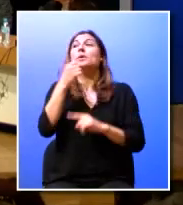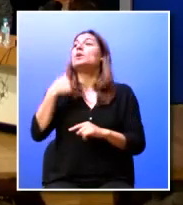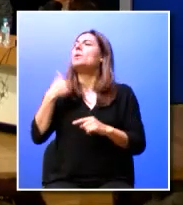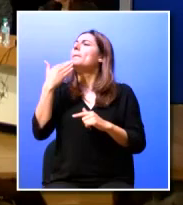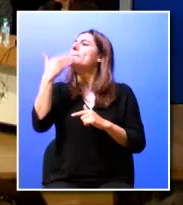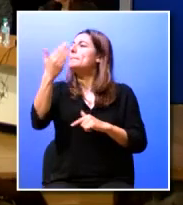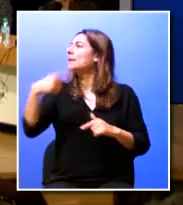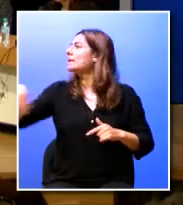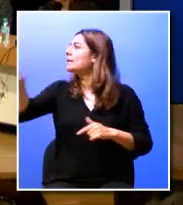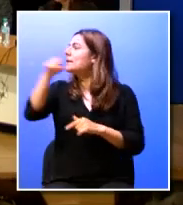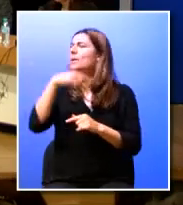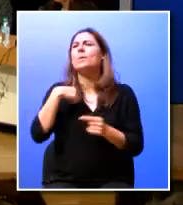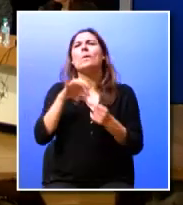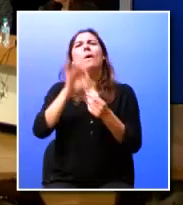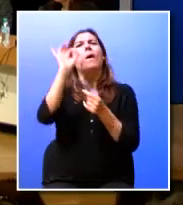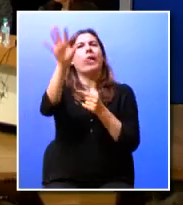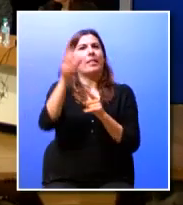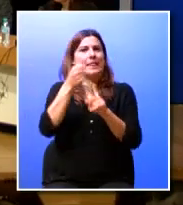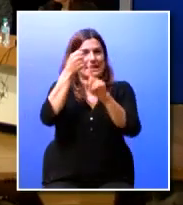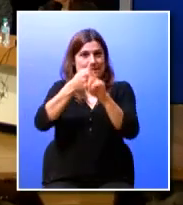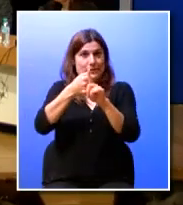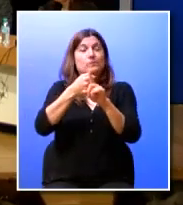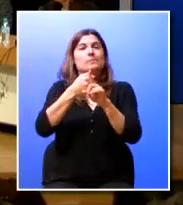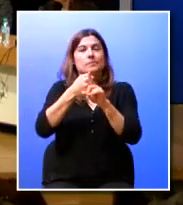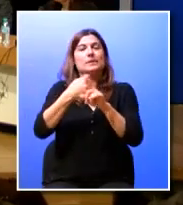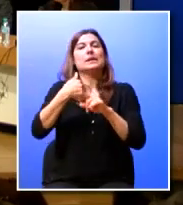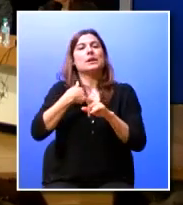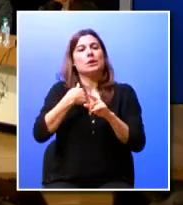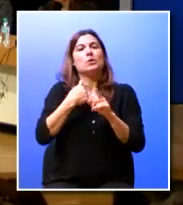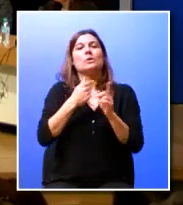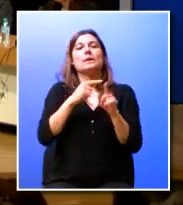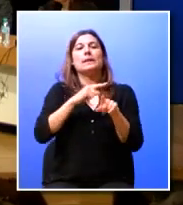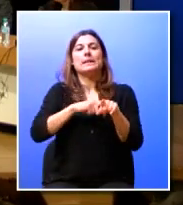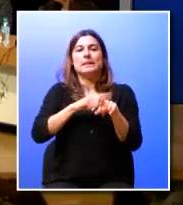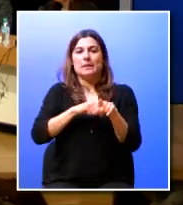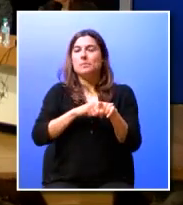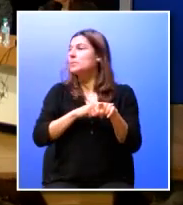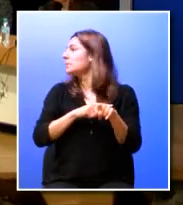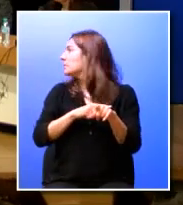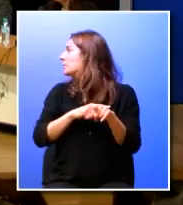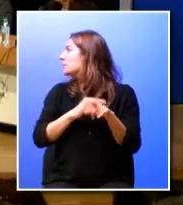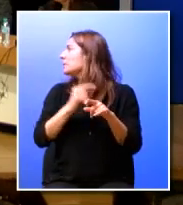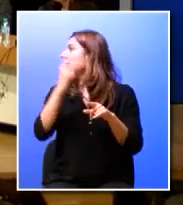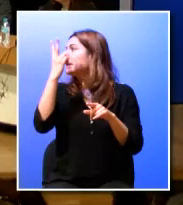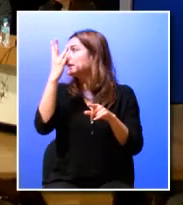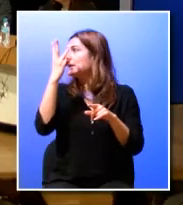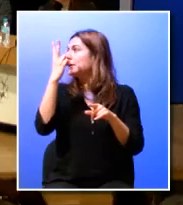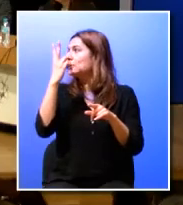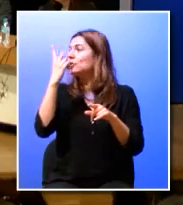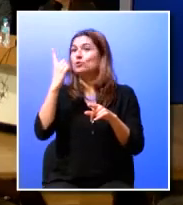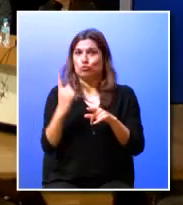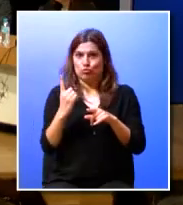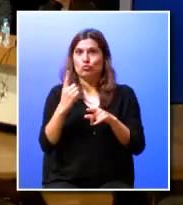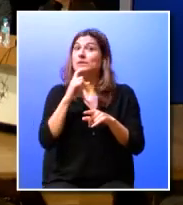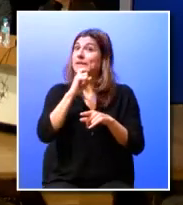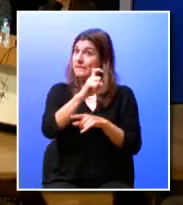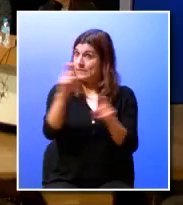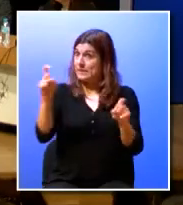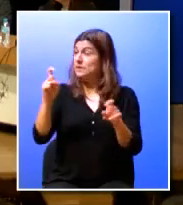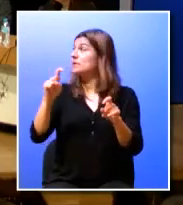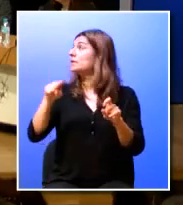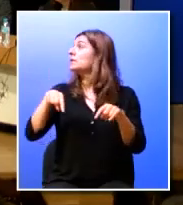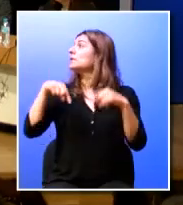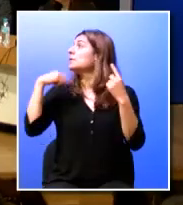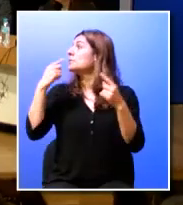-vos vou lançar-vos um desafio eu vou fazer uma contagem decrescente 3 2 1 ok depois respiramos fundo